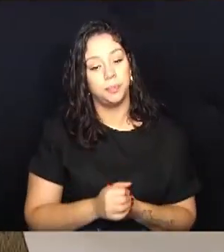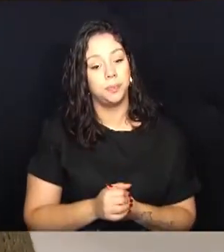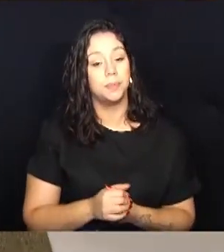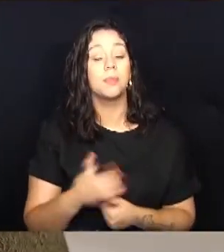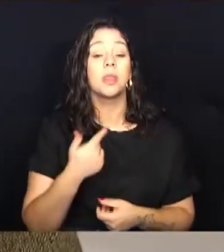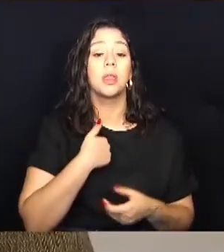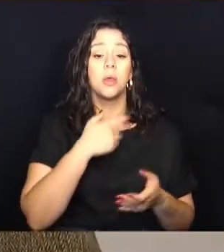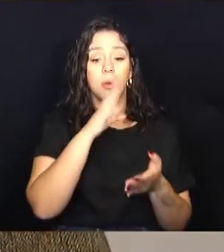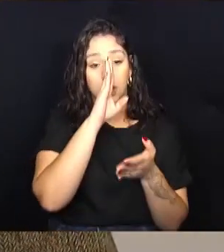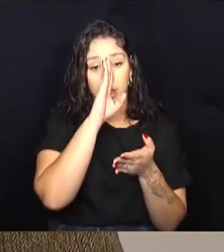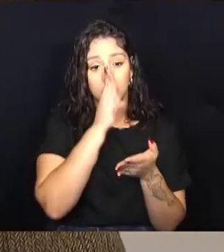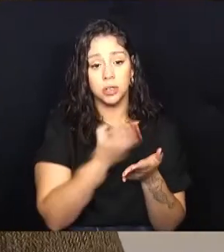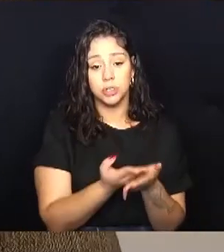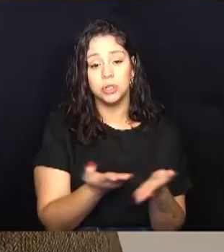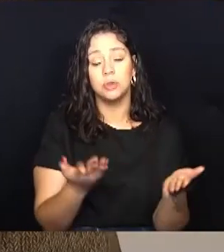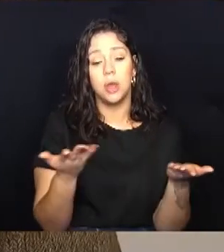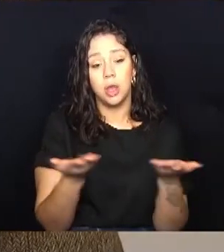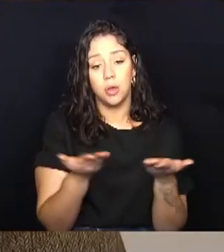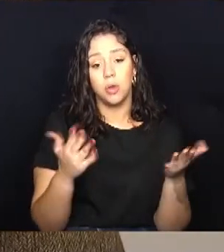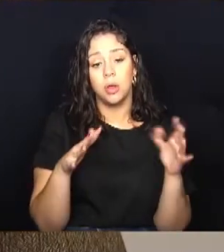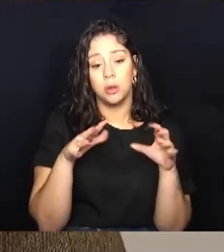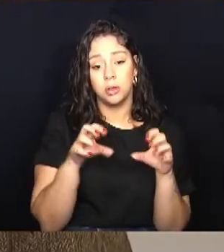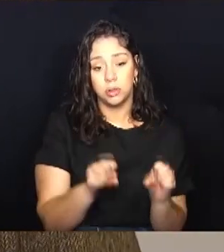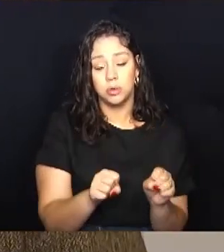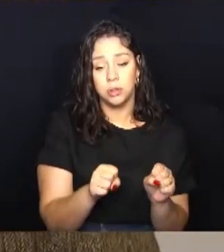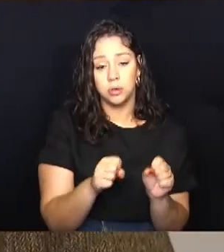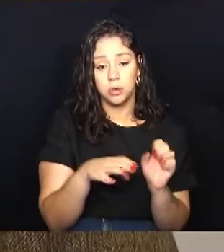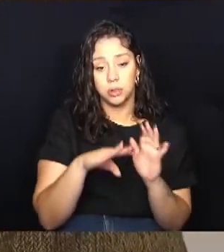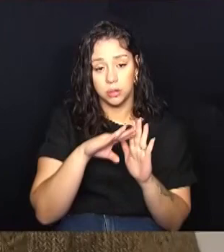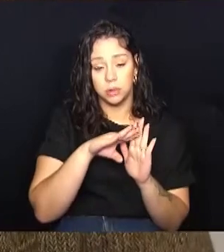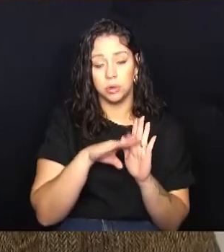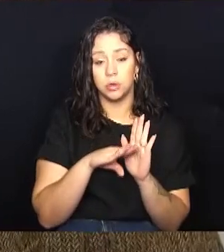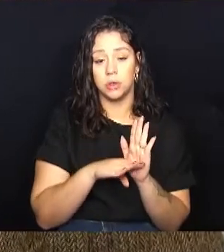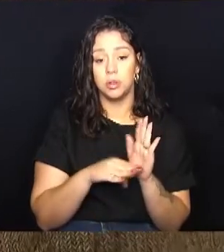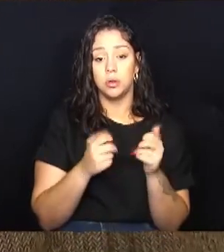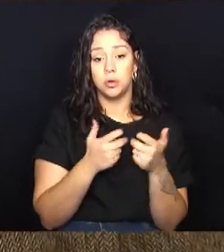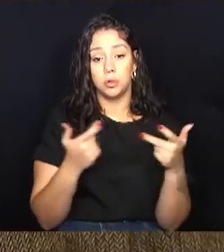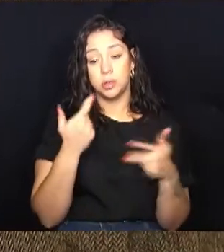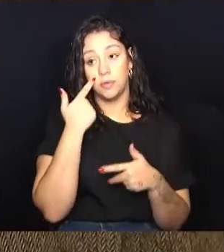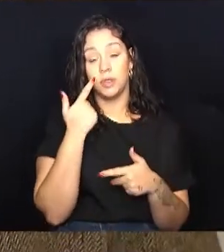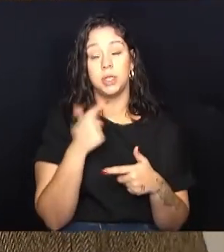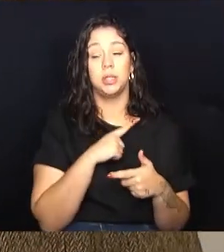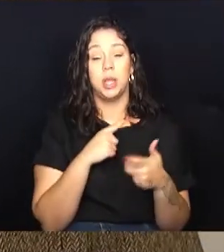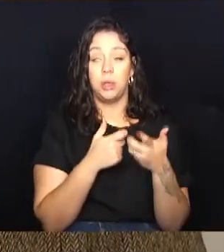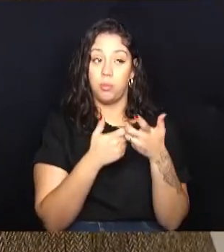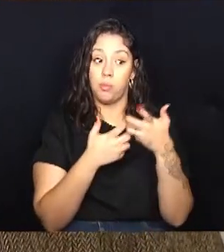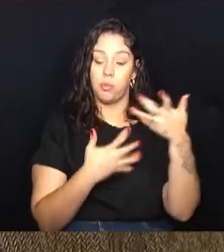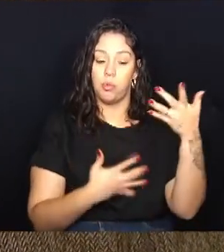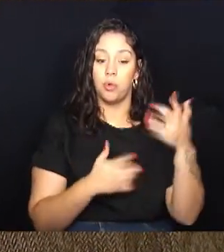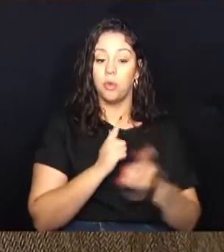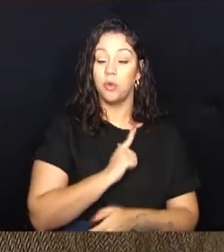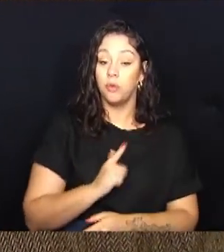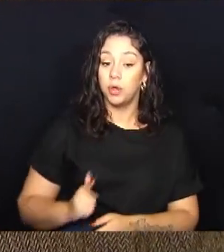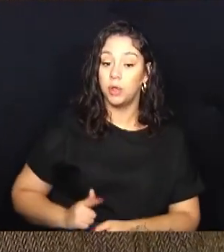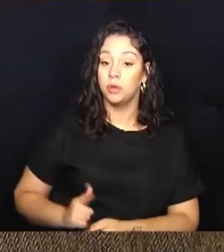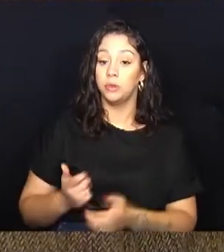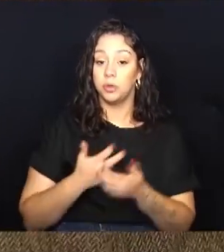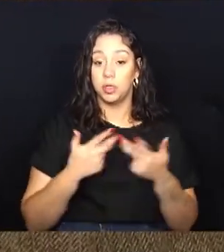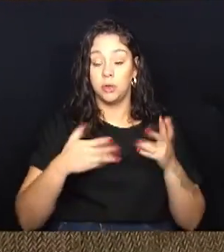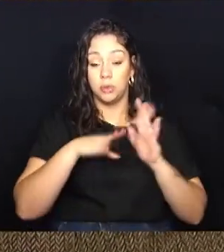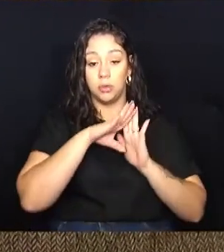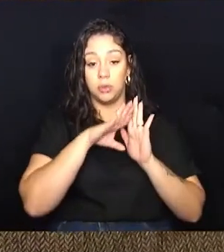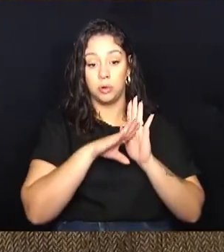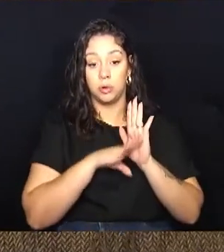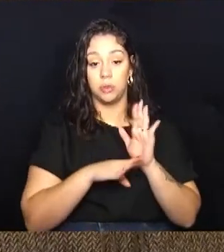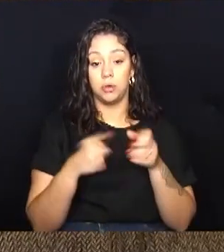acredito que, como assumi agora, a pauta, pelo que eu vi, é extensa. O governo tem bastante pauta na questão do urbanismo.